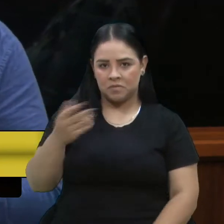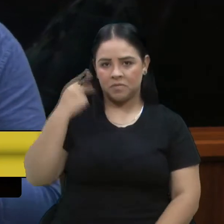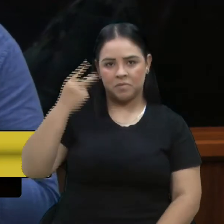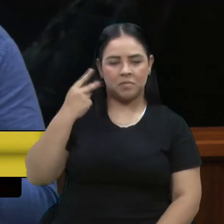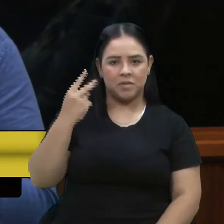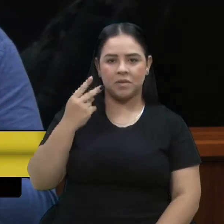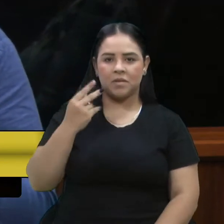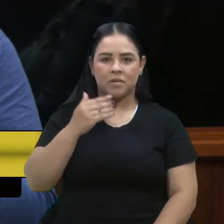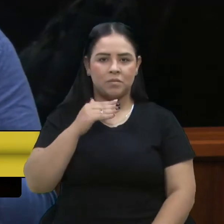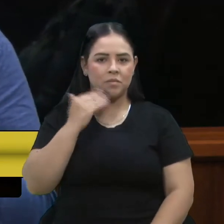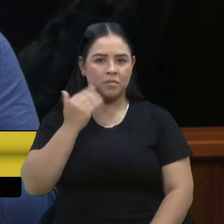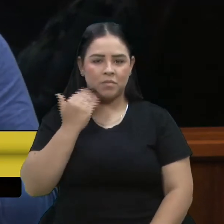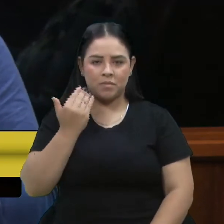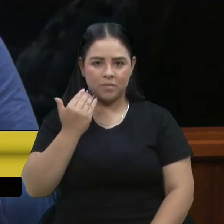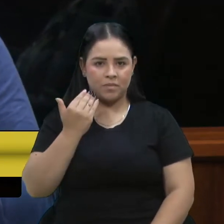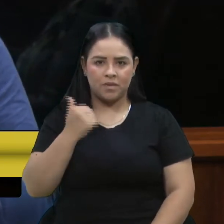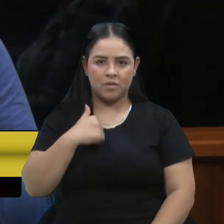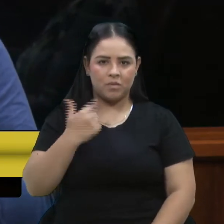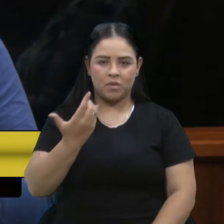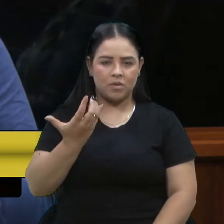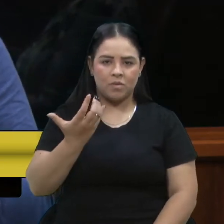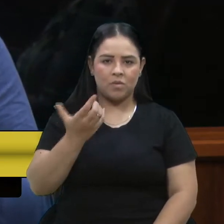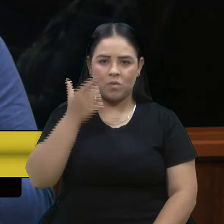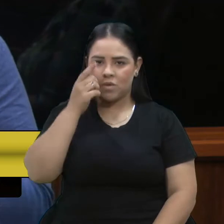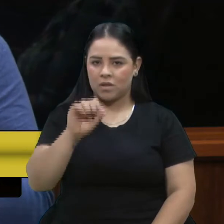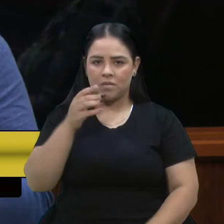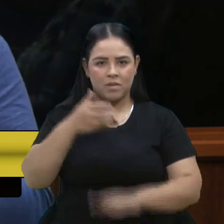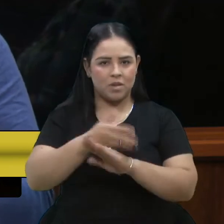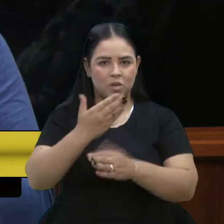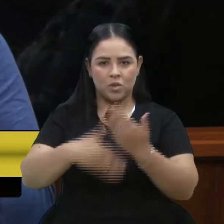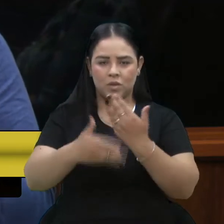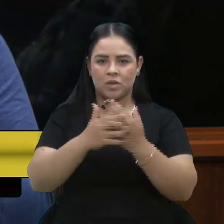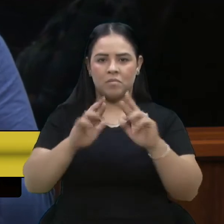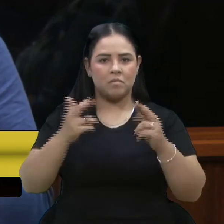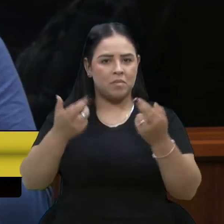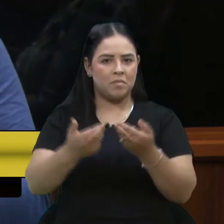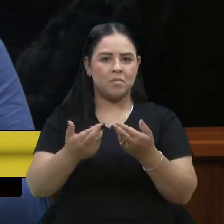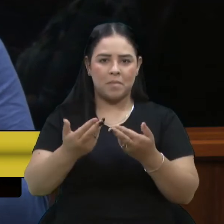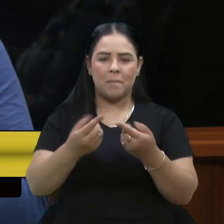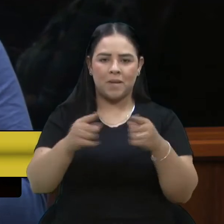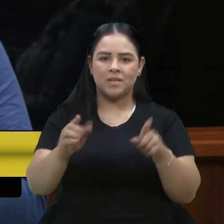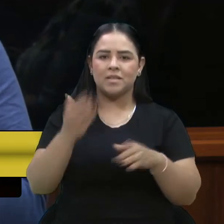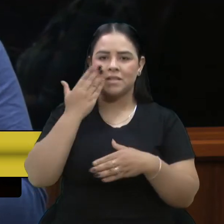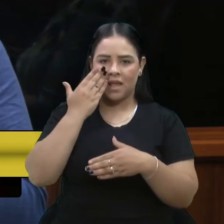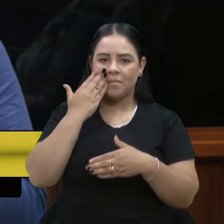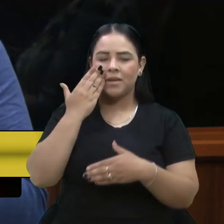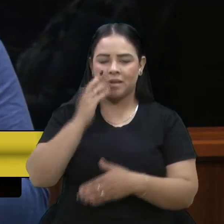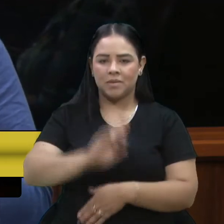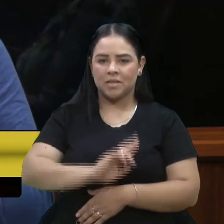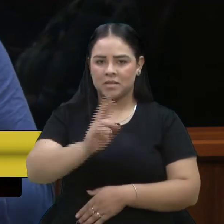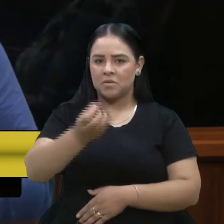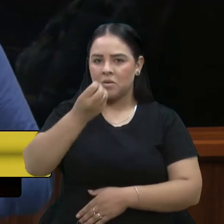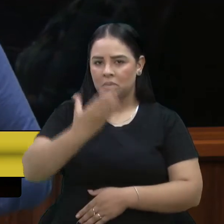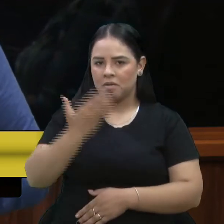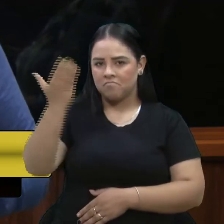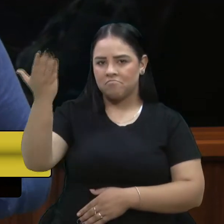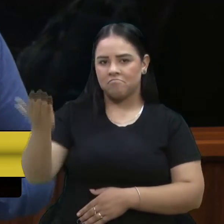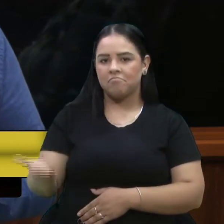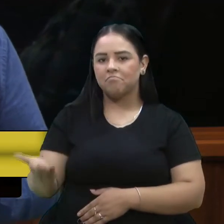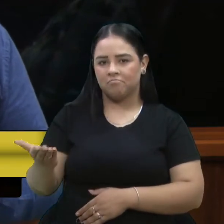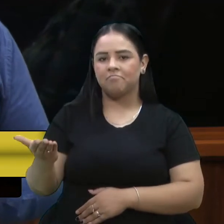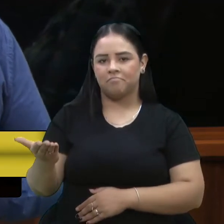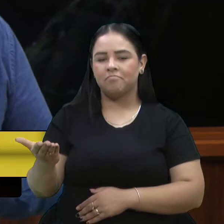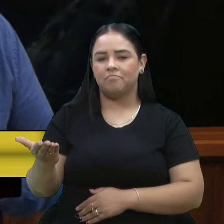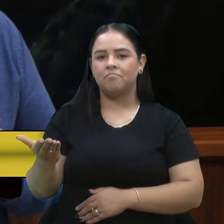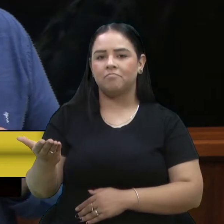não consegui efetivamente participar de todas as reuniões, mas sei que estávamos bem representados pela senhora, e